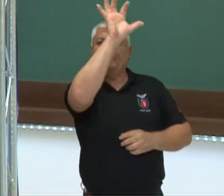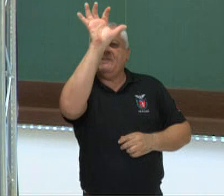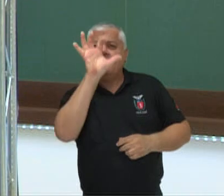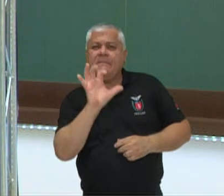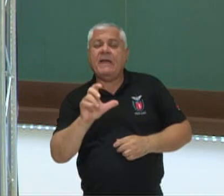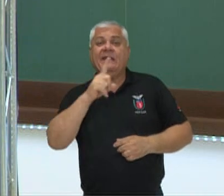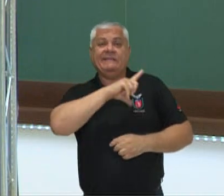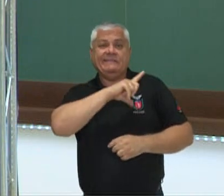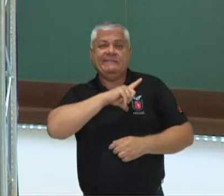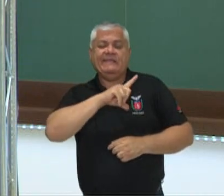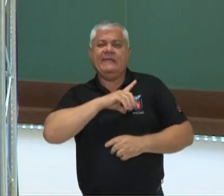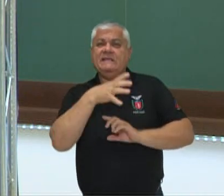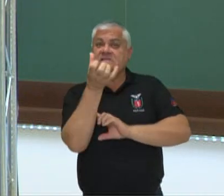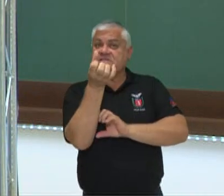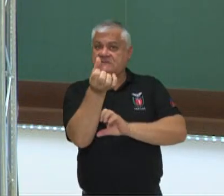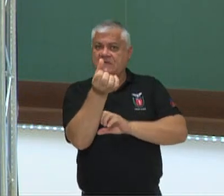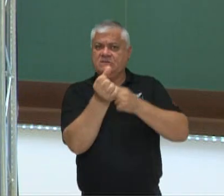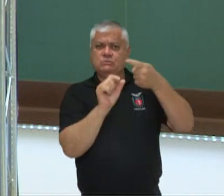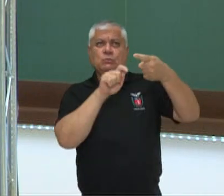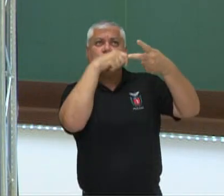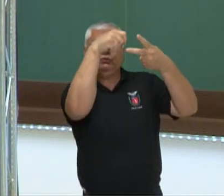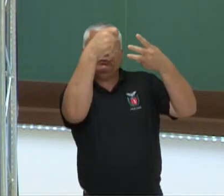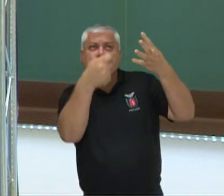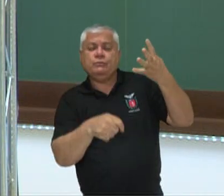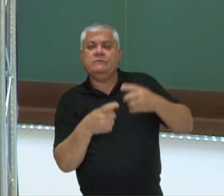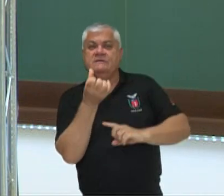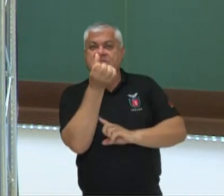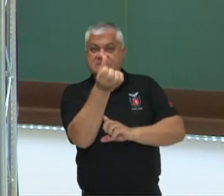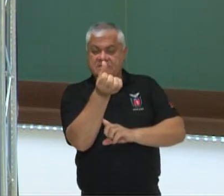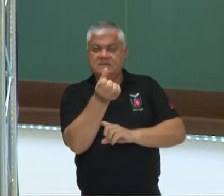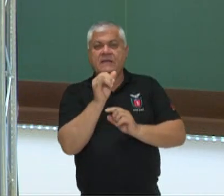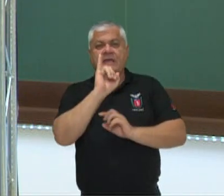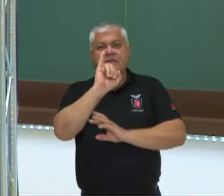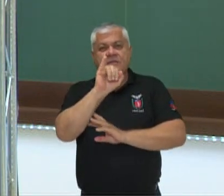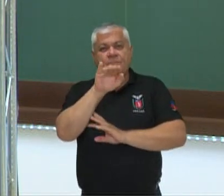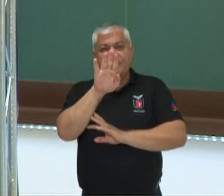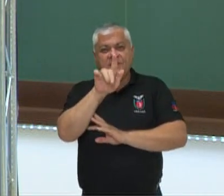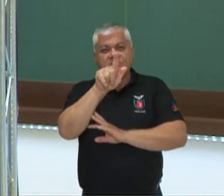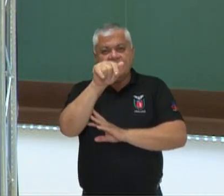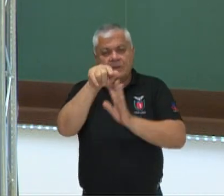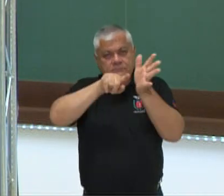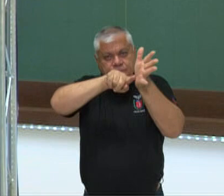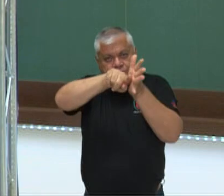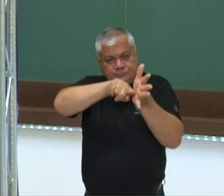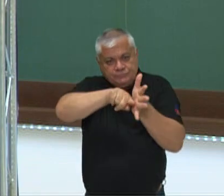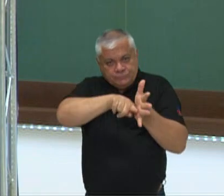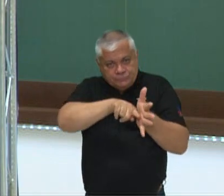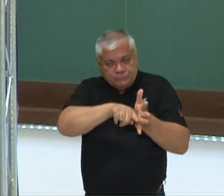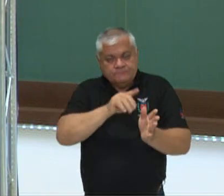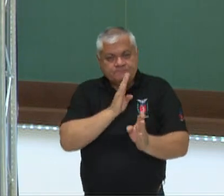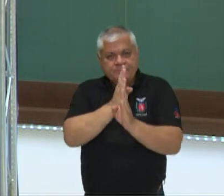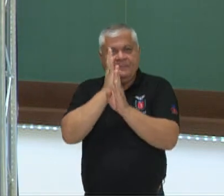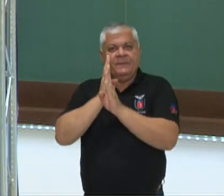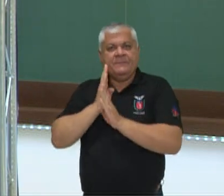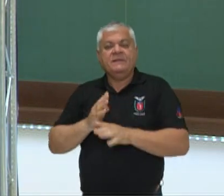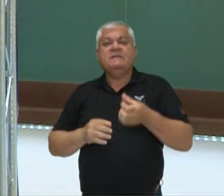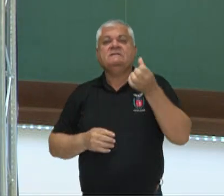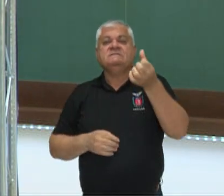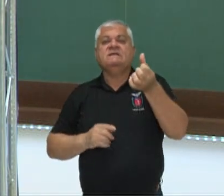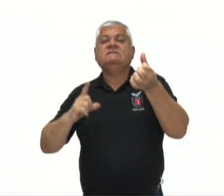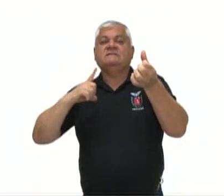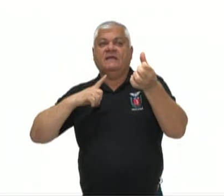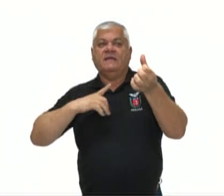Dispõe ao todo de seis biomas que, segundo o IBGE, o Instituto Brasileiro de Geografia e Estatística, os seis biomas